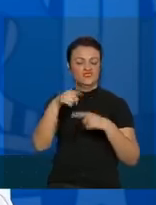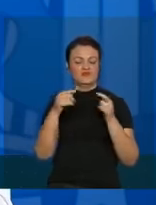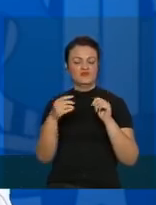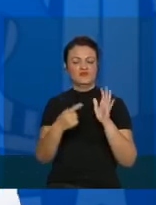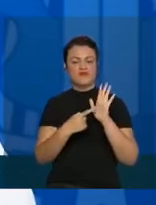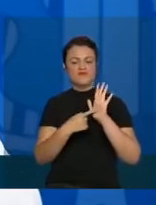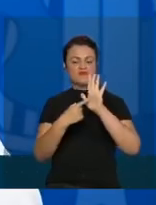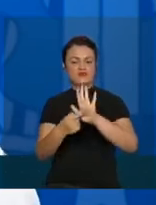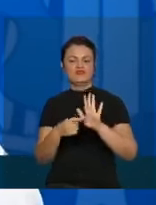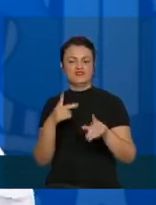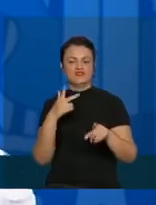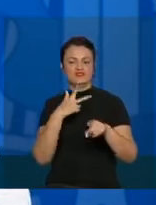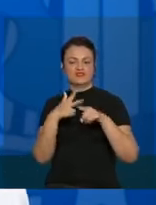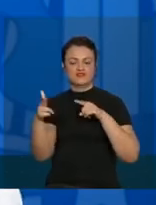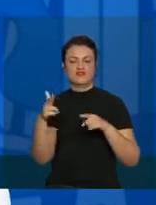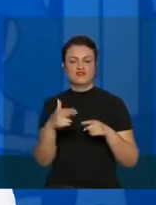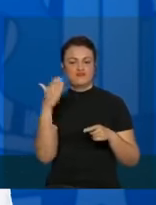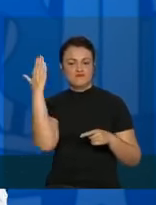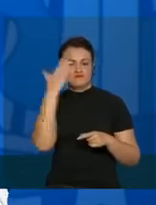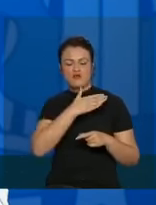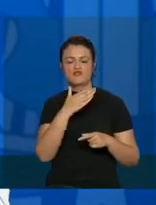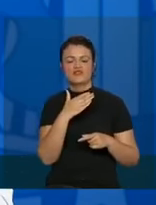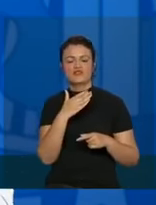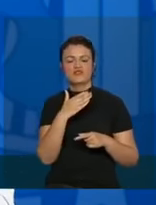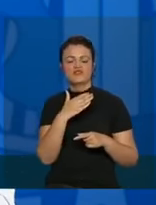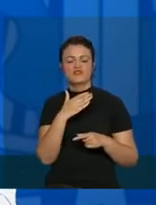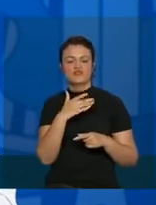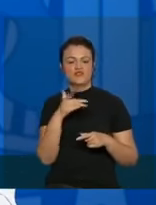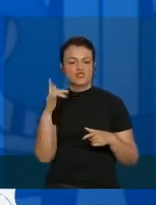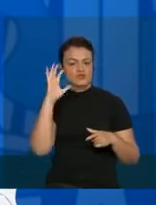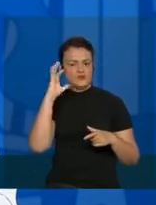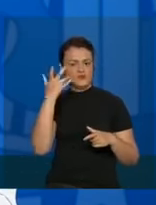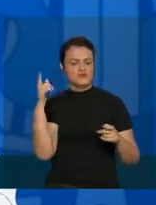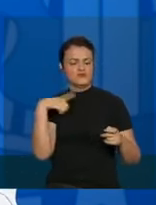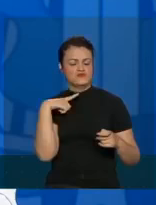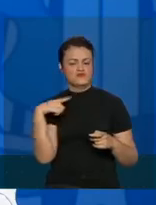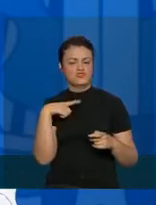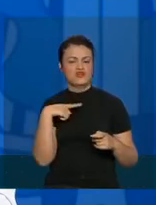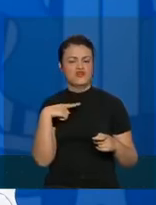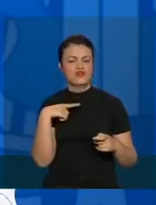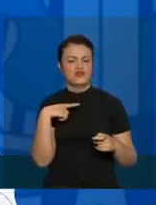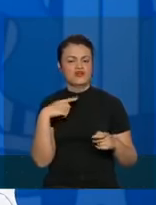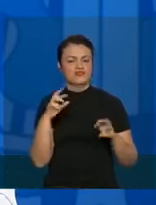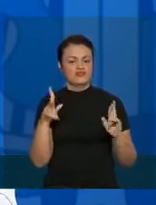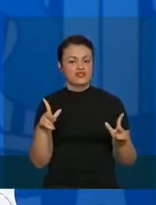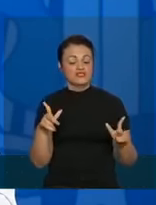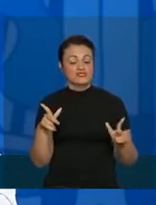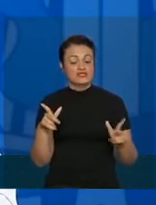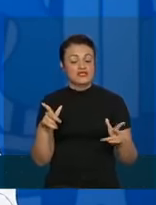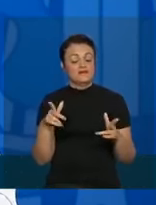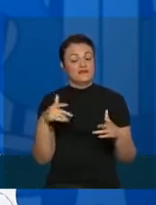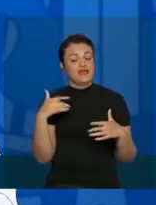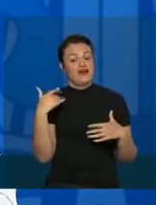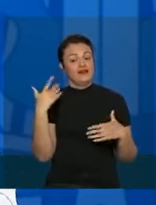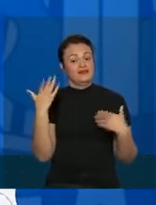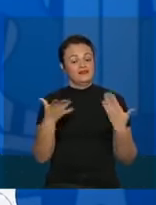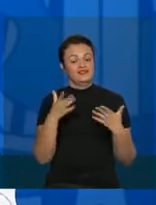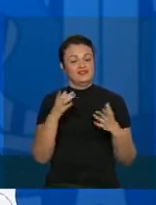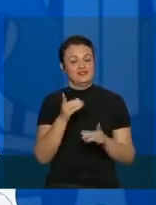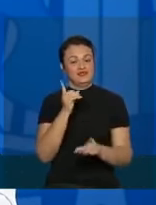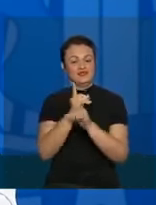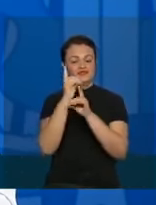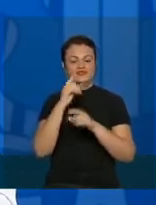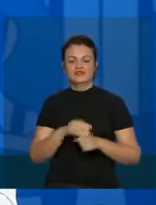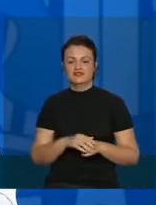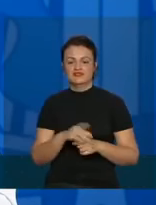mostrasse que tinha uma solução diferente daquela. E, de repente, nos deparamos com